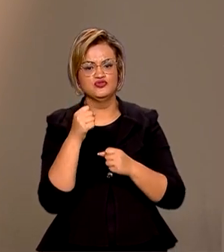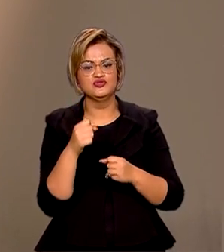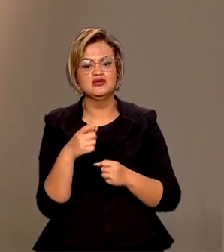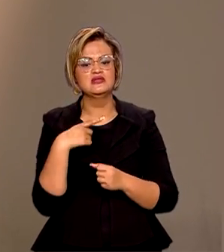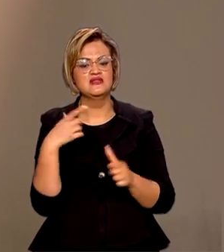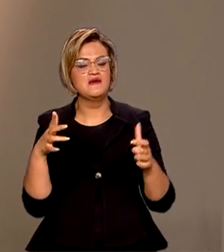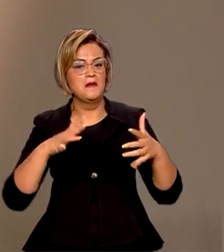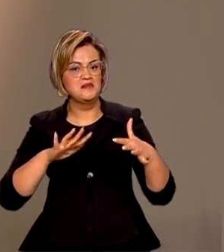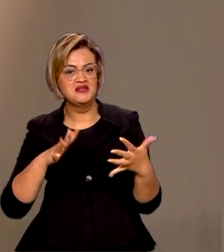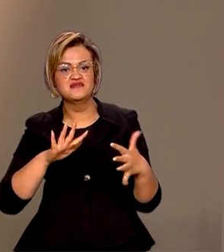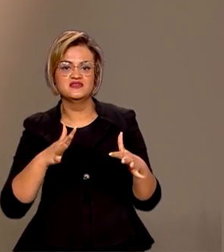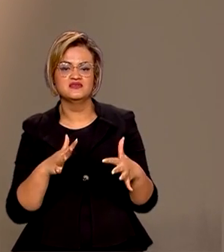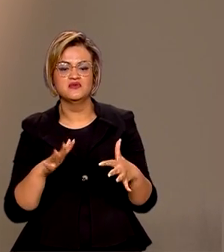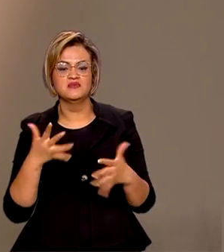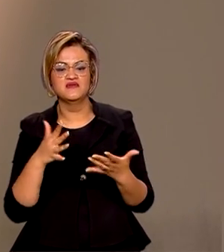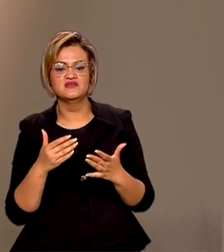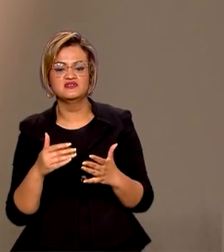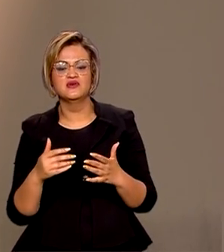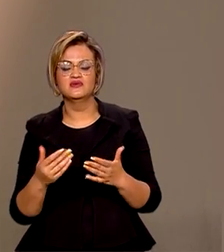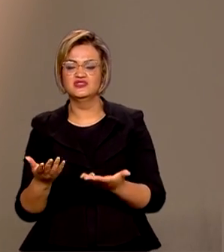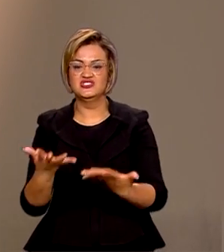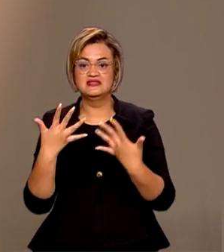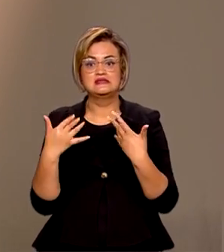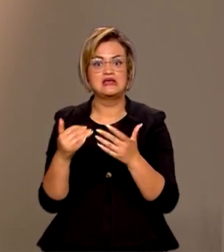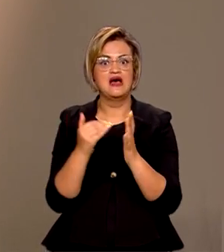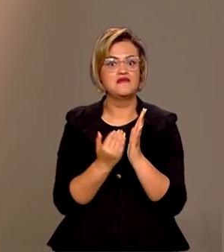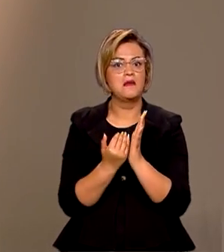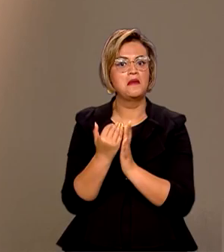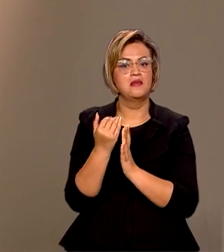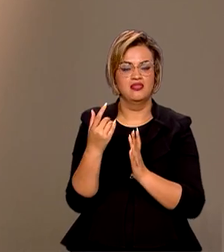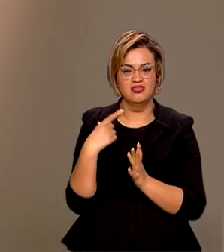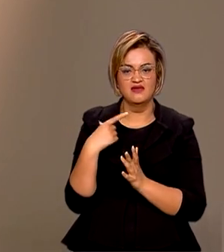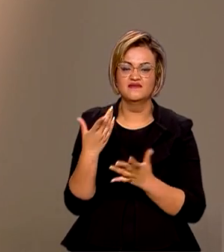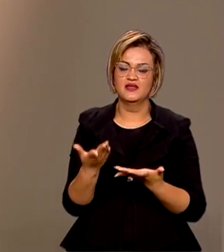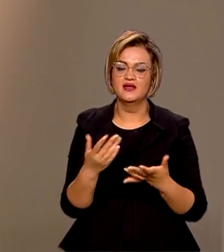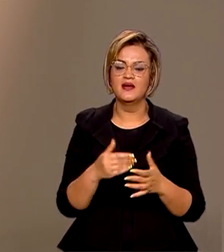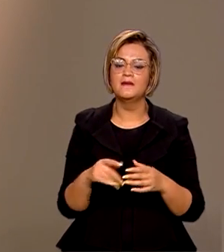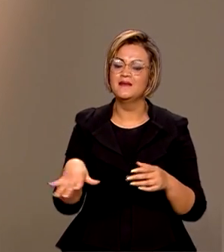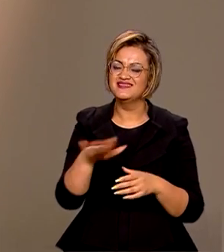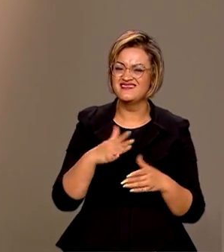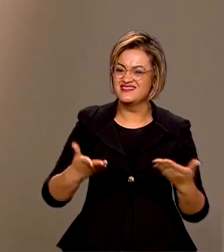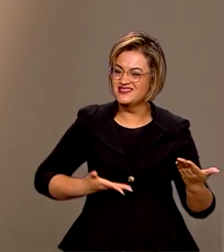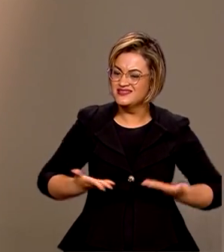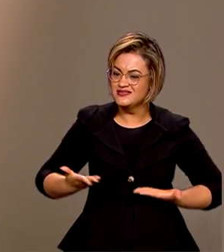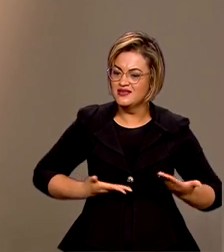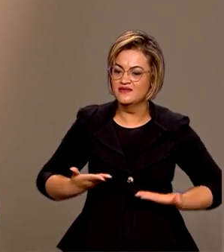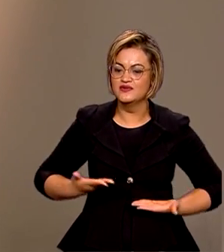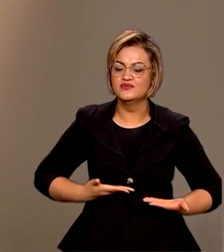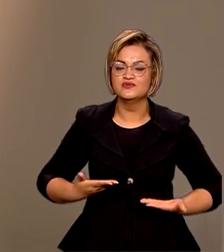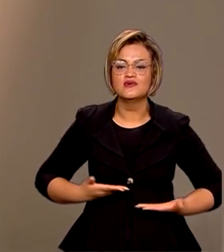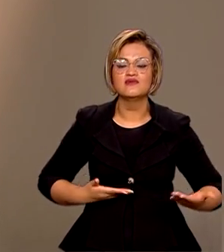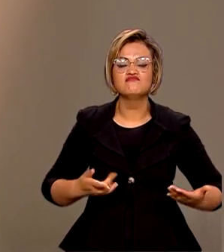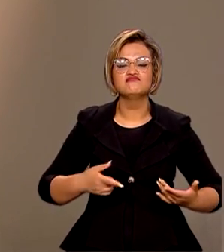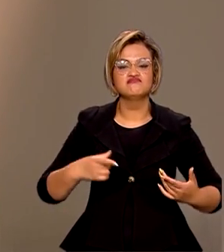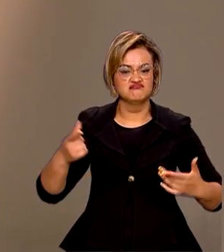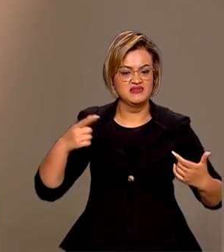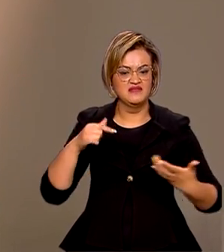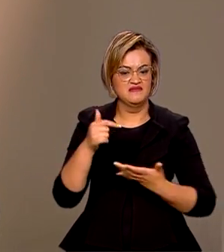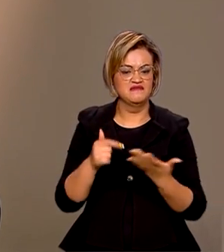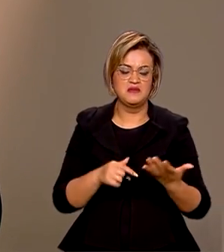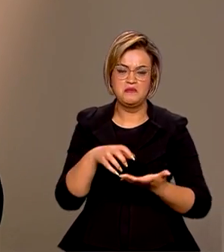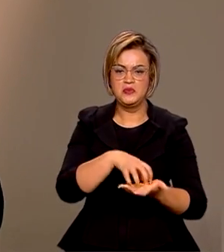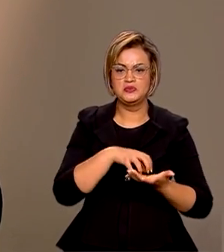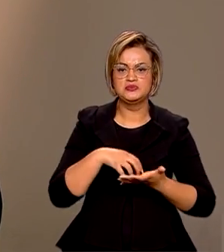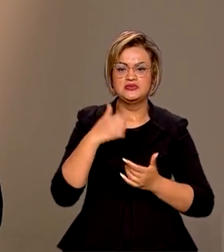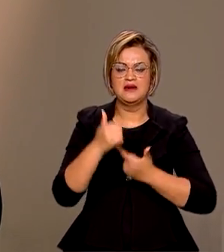previsão, inclusive, de aumento de safra. Isso é importantíssimo, né? Mas o setor de serviços, né? Ele tem oferecido muito postos de